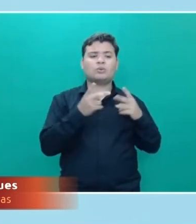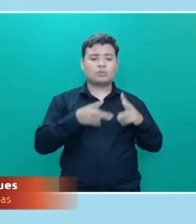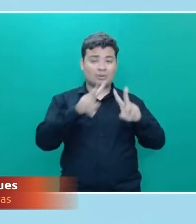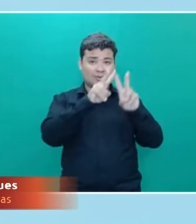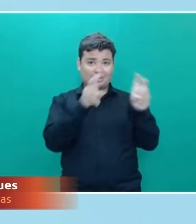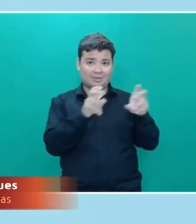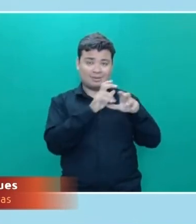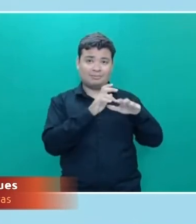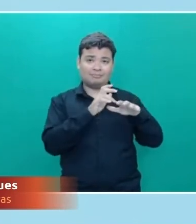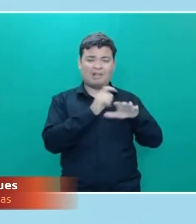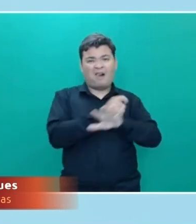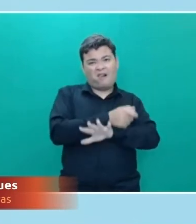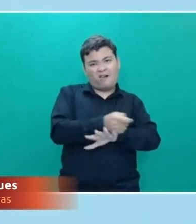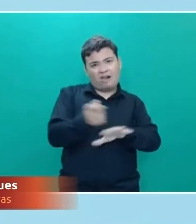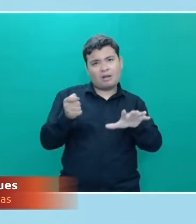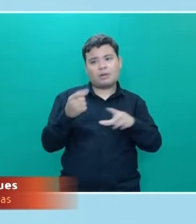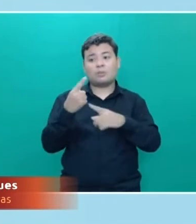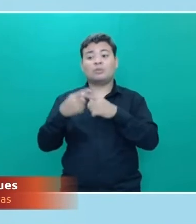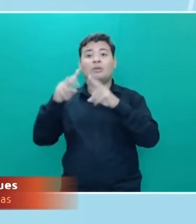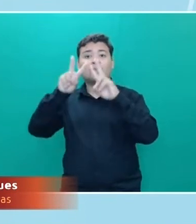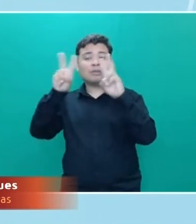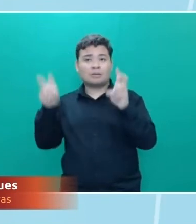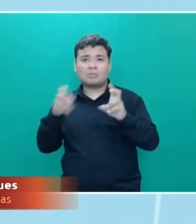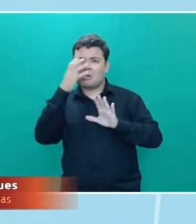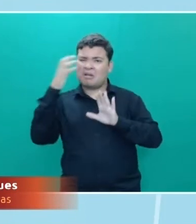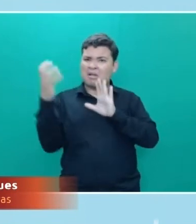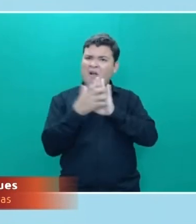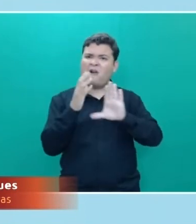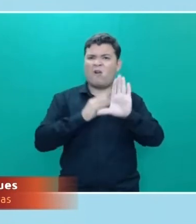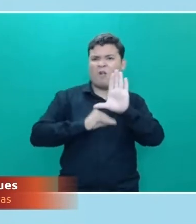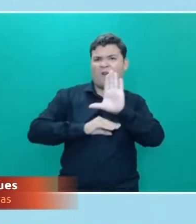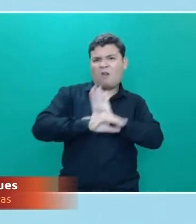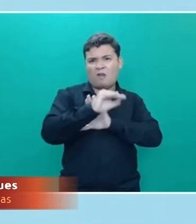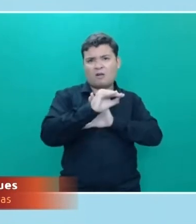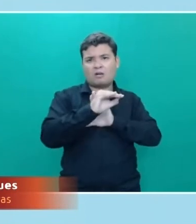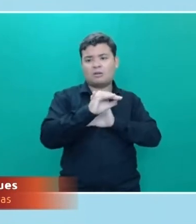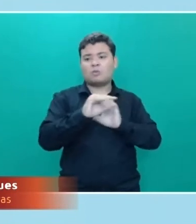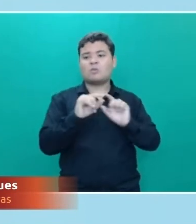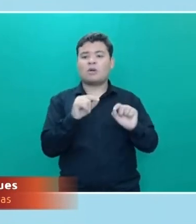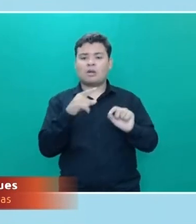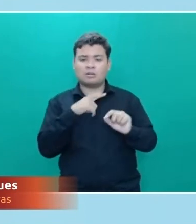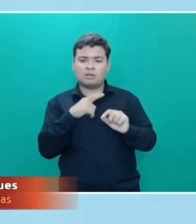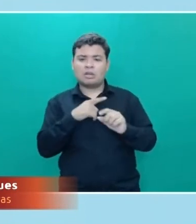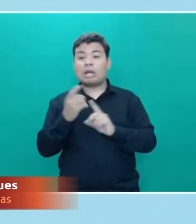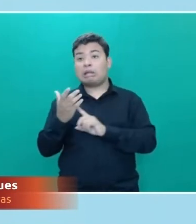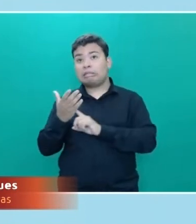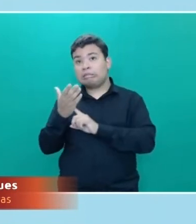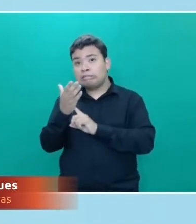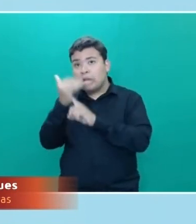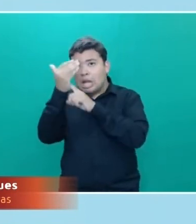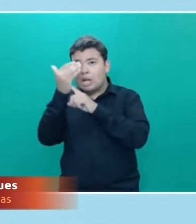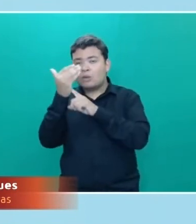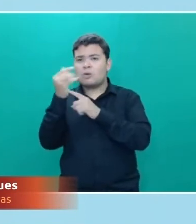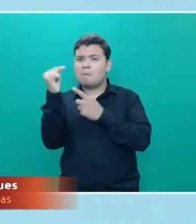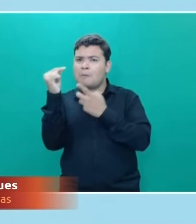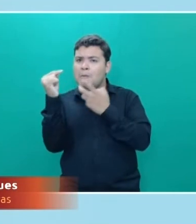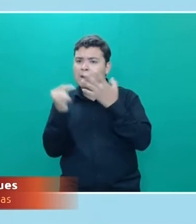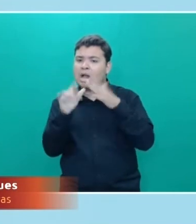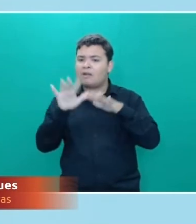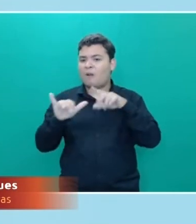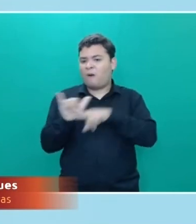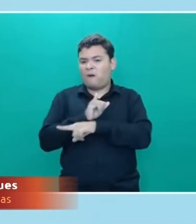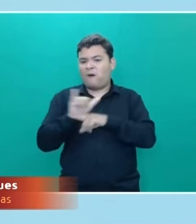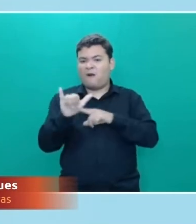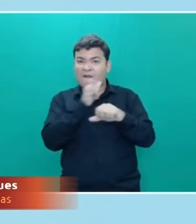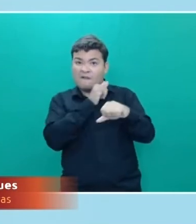porque a gente vai falar da deepfake, que são esses recursos tecnológicos que podem enganar até mesmo com